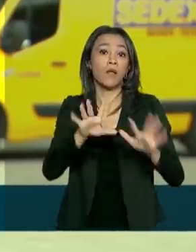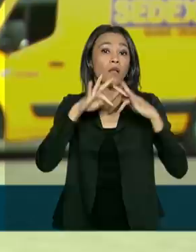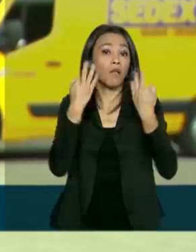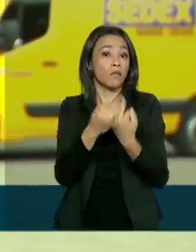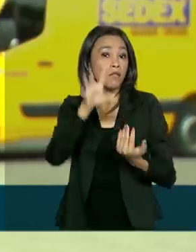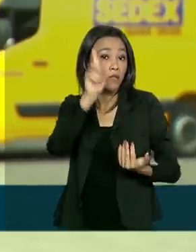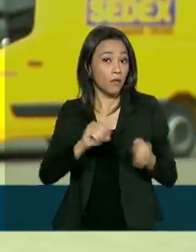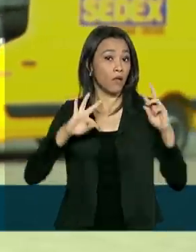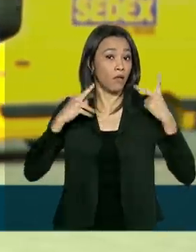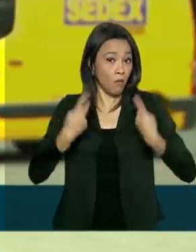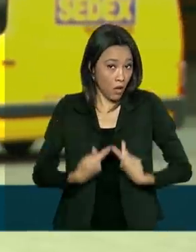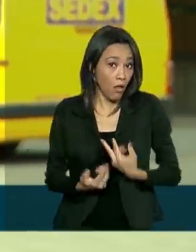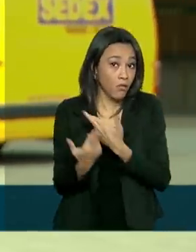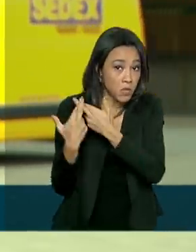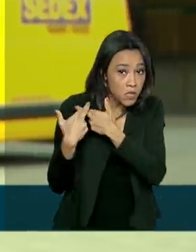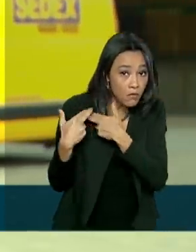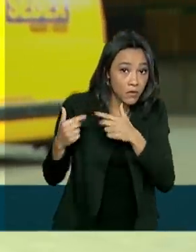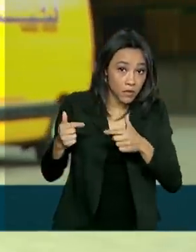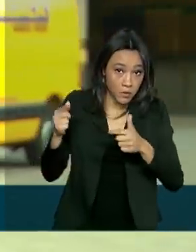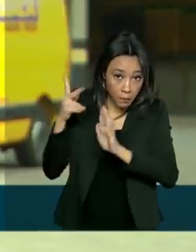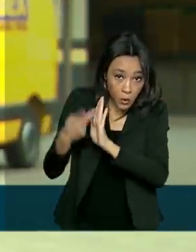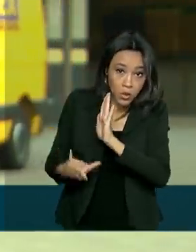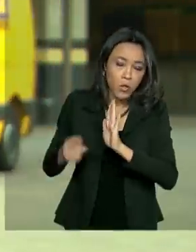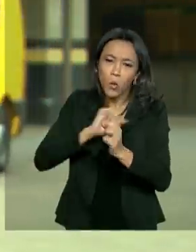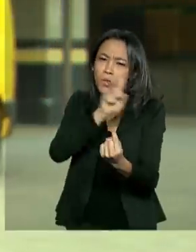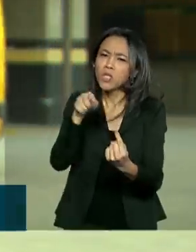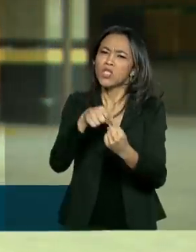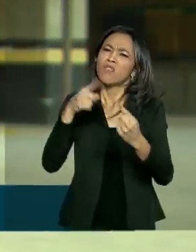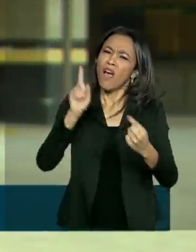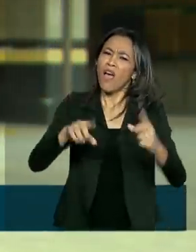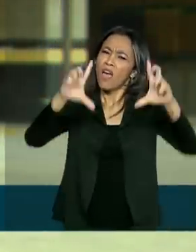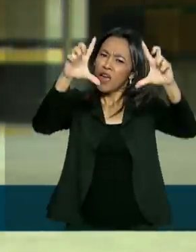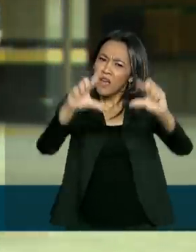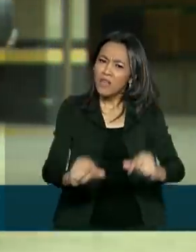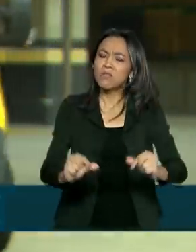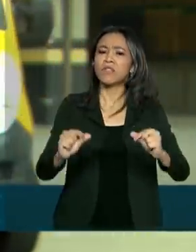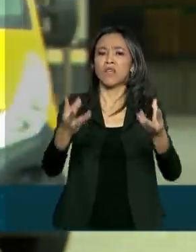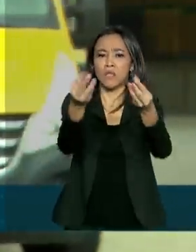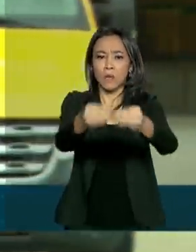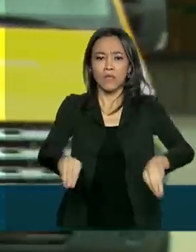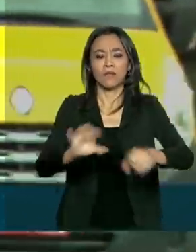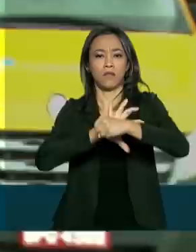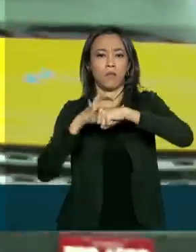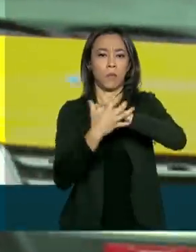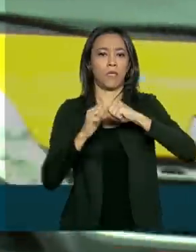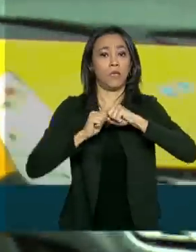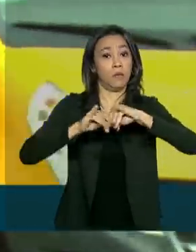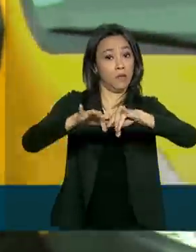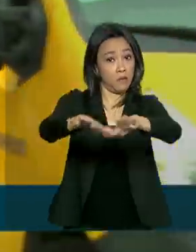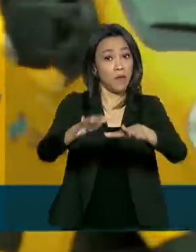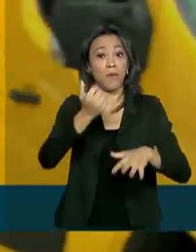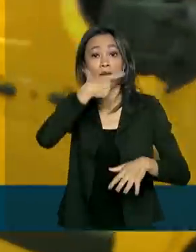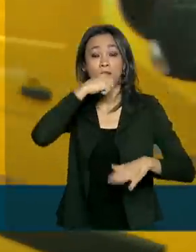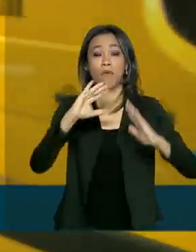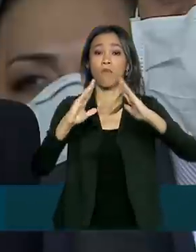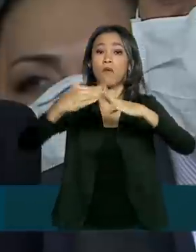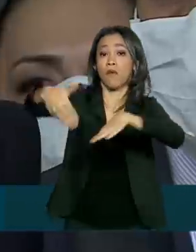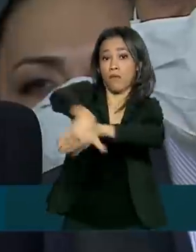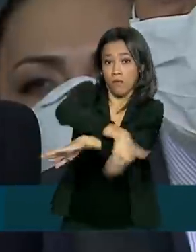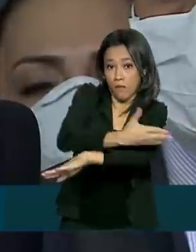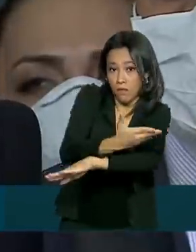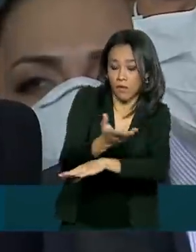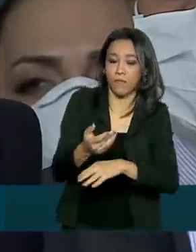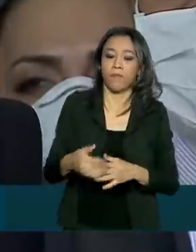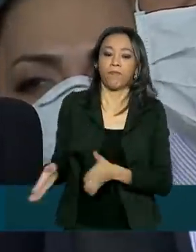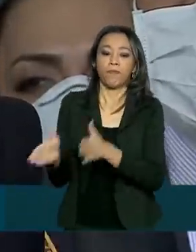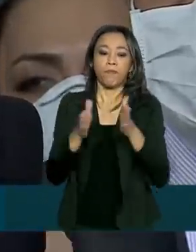Direitos Humanos e tem o objetivo de minimizar os impactos da pandemia na população em situação de rua. O